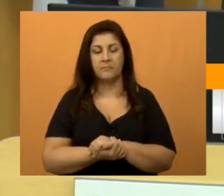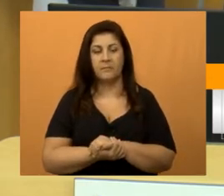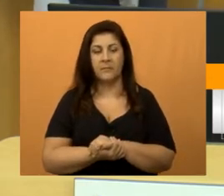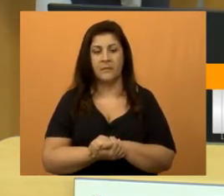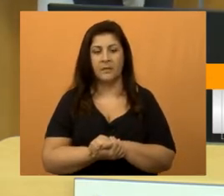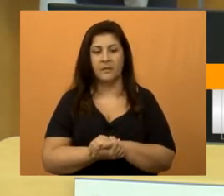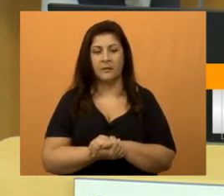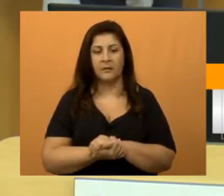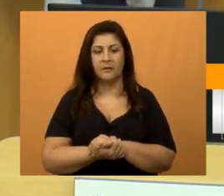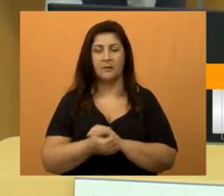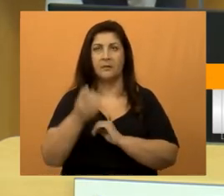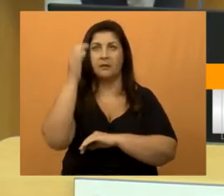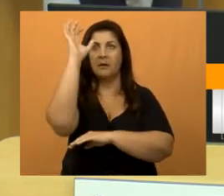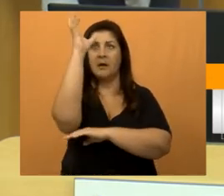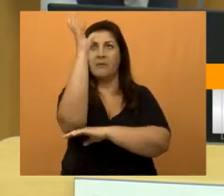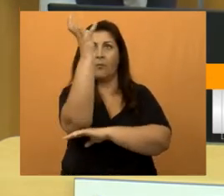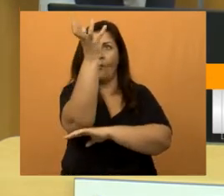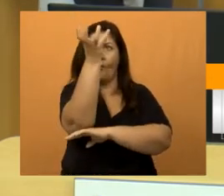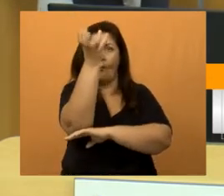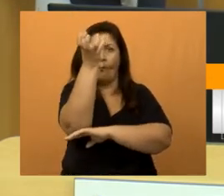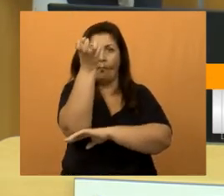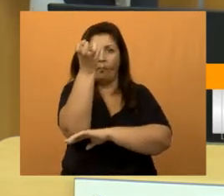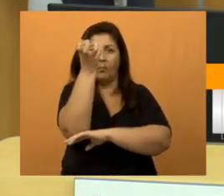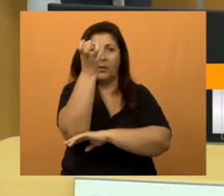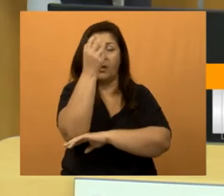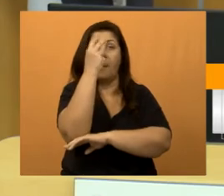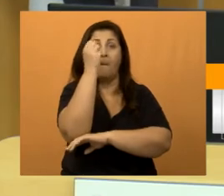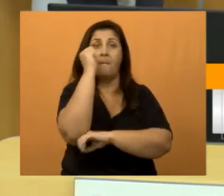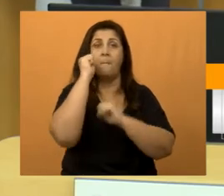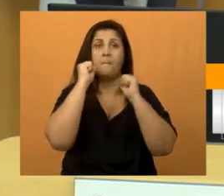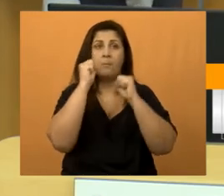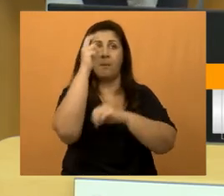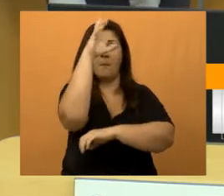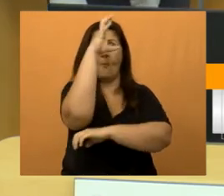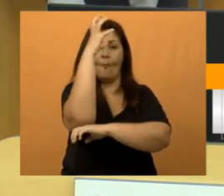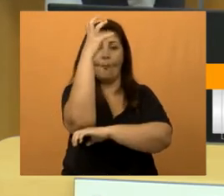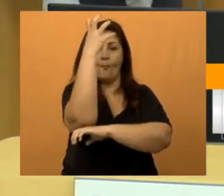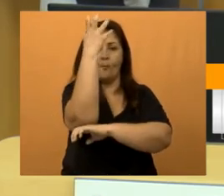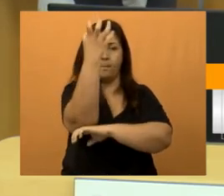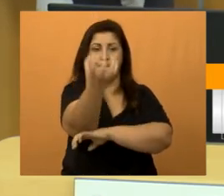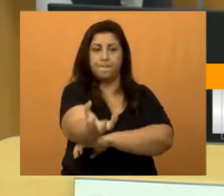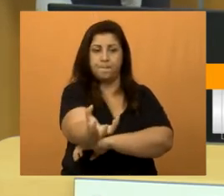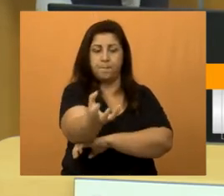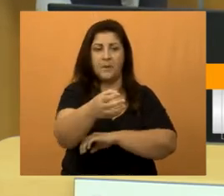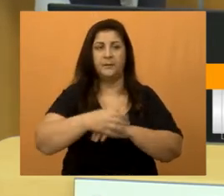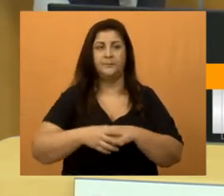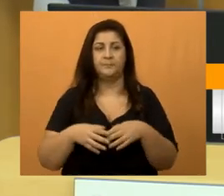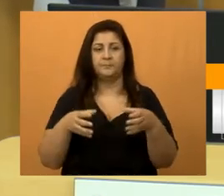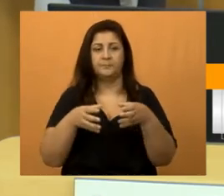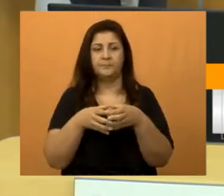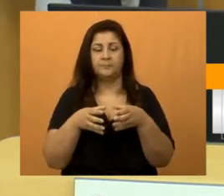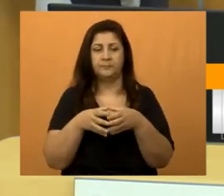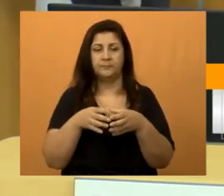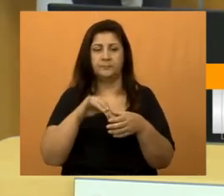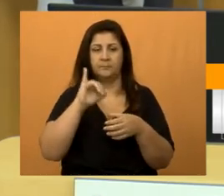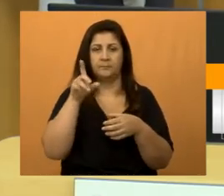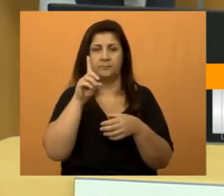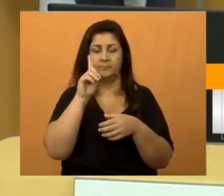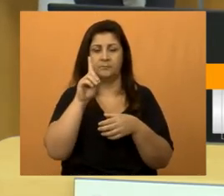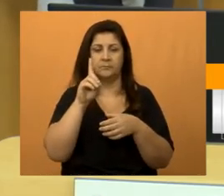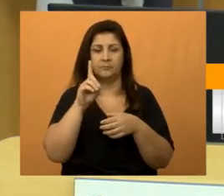A árvore seca com risco de queda na rua Antena Paulista, bairro Jardim das Indústrias.